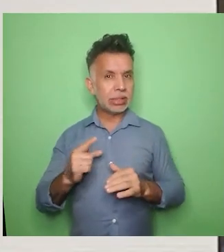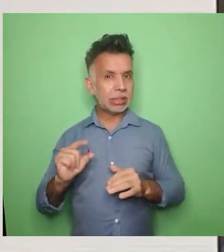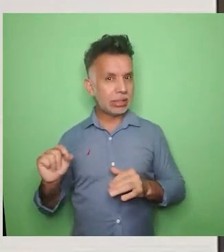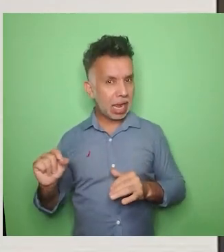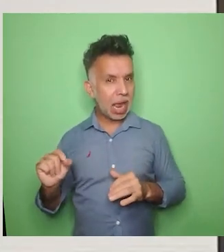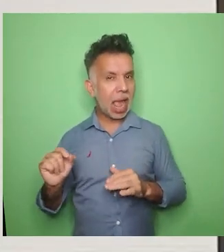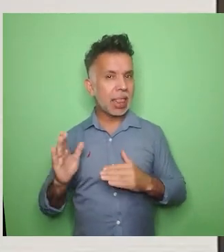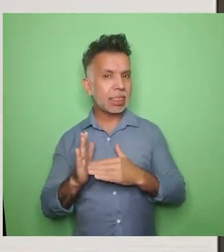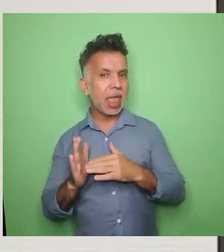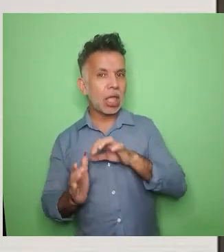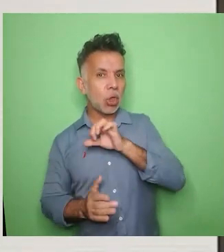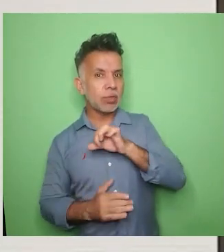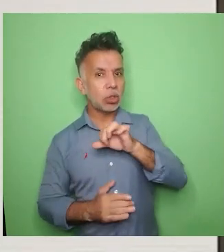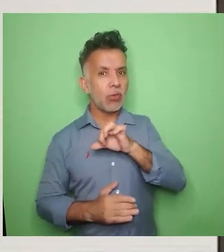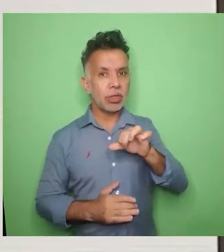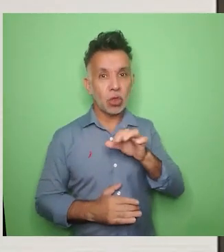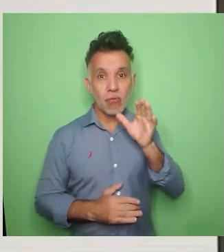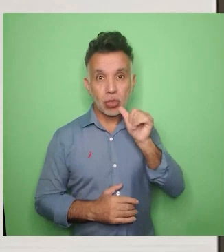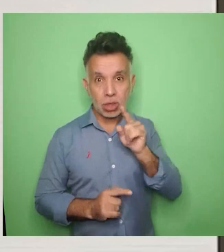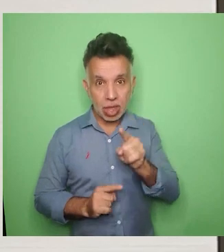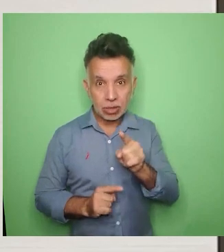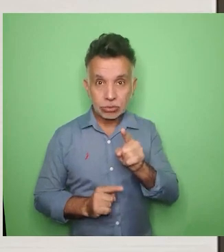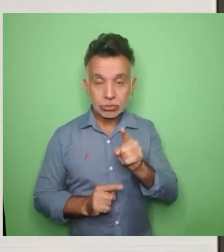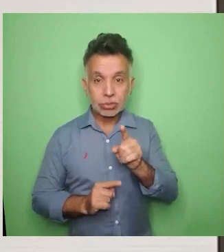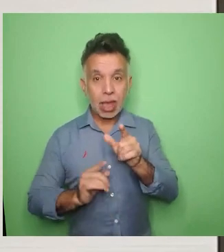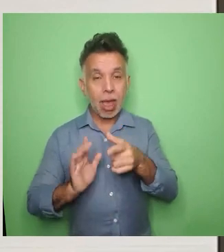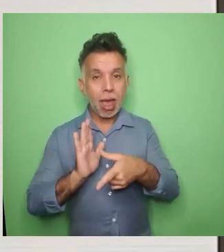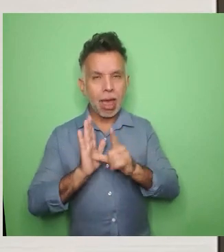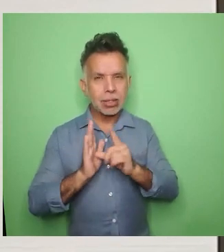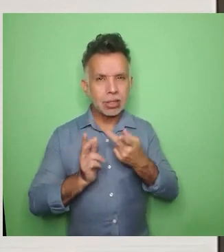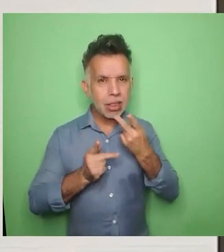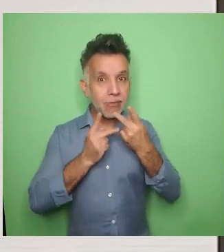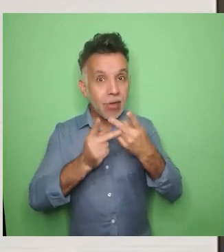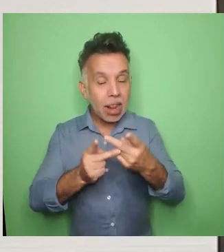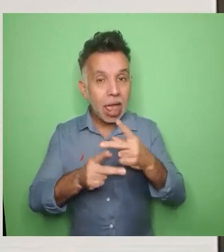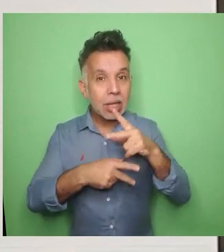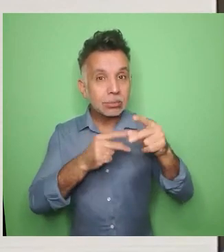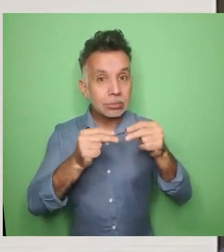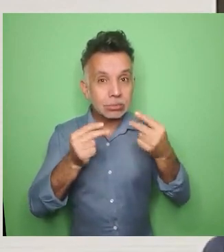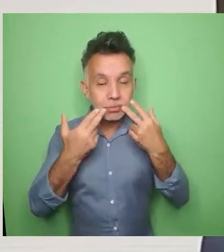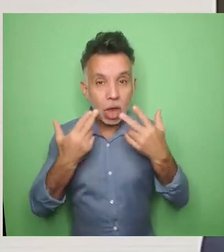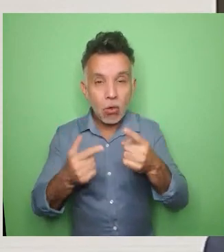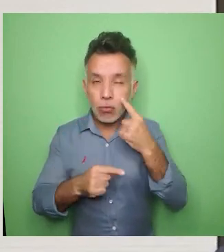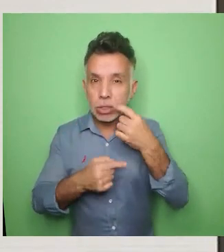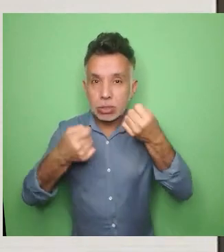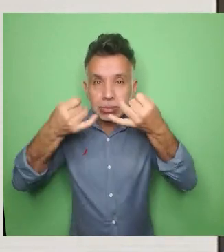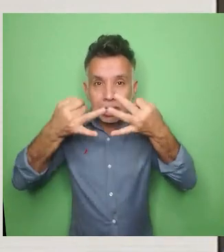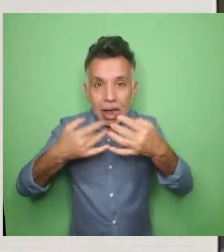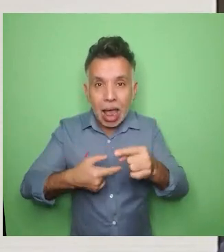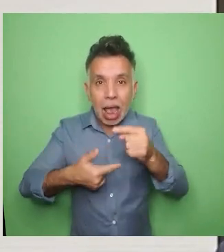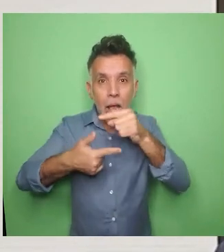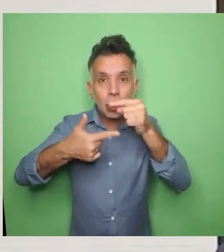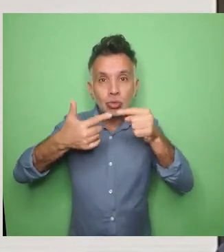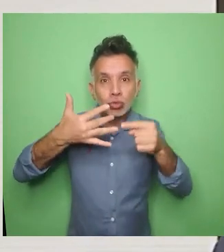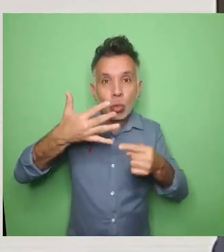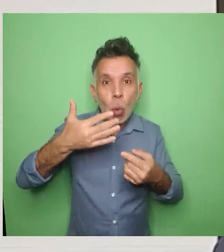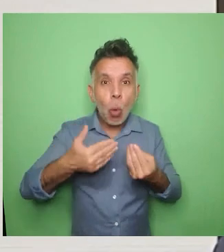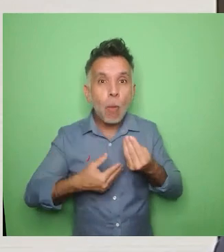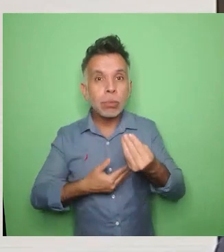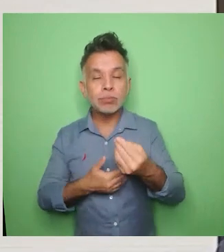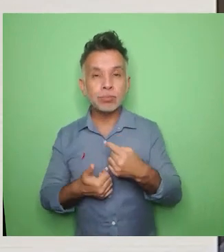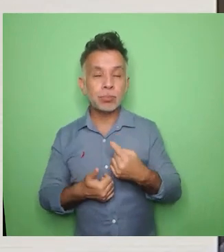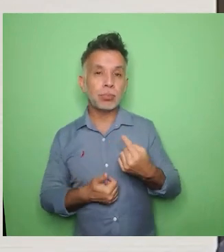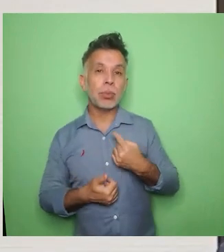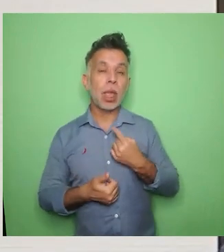revelar as premiadas, vou apenas explicar a ordem em que serão anunciadas. Nos dois grupos, médios e grandes, anunciaremos